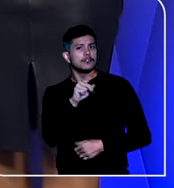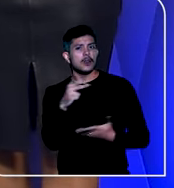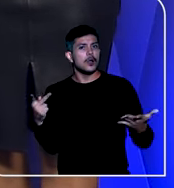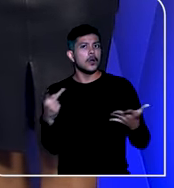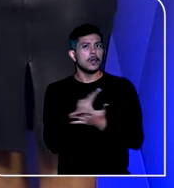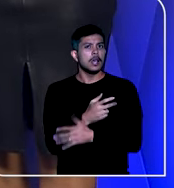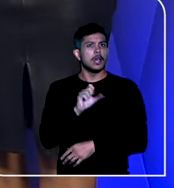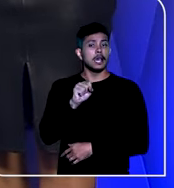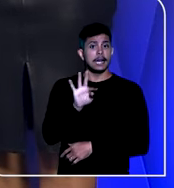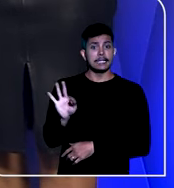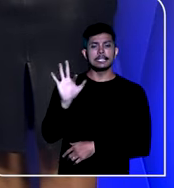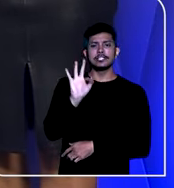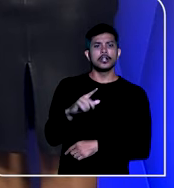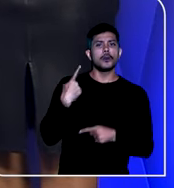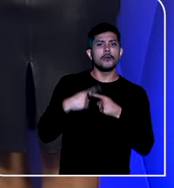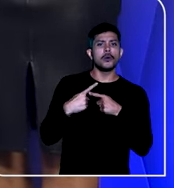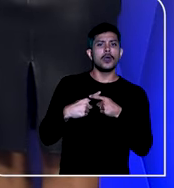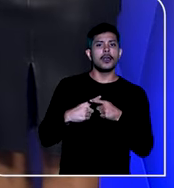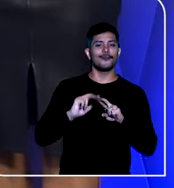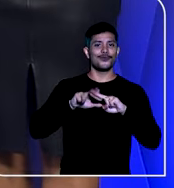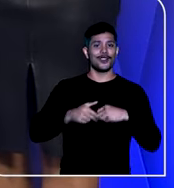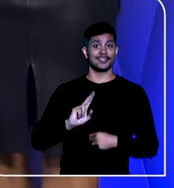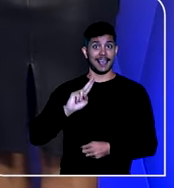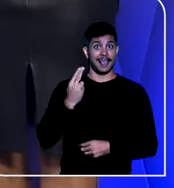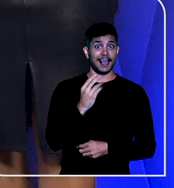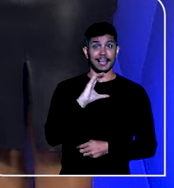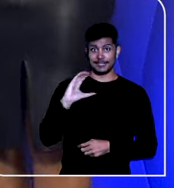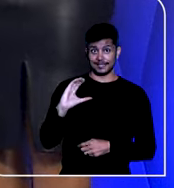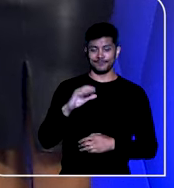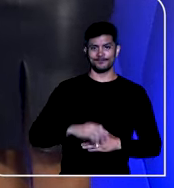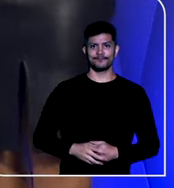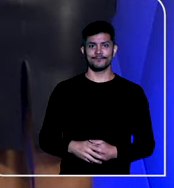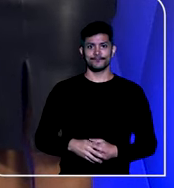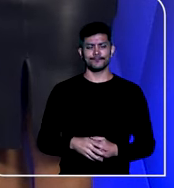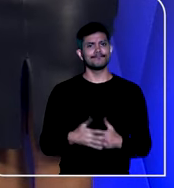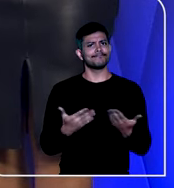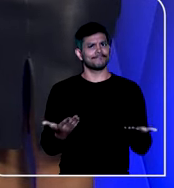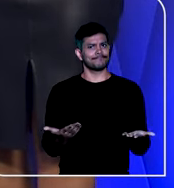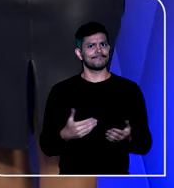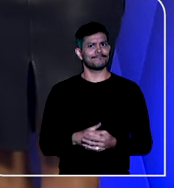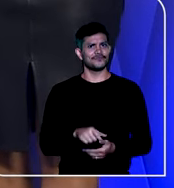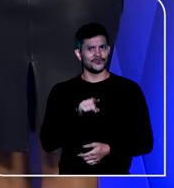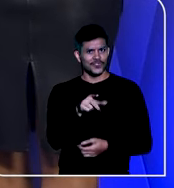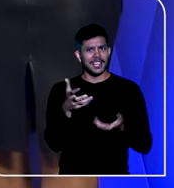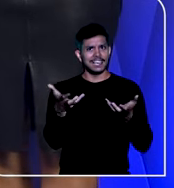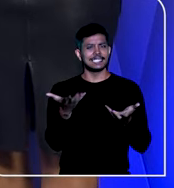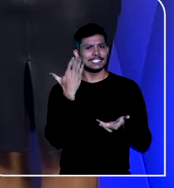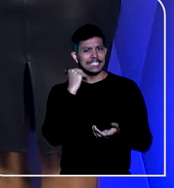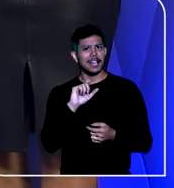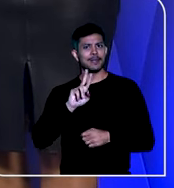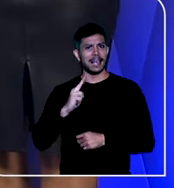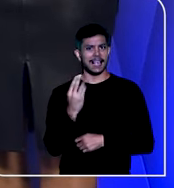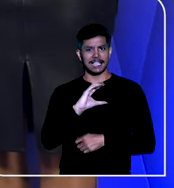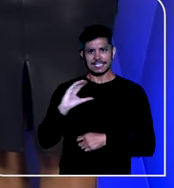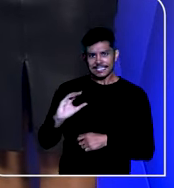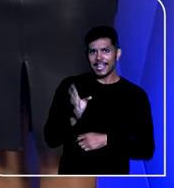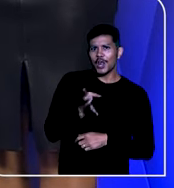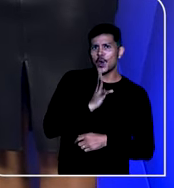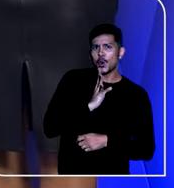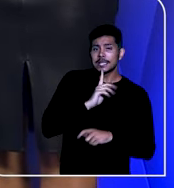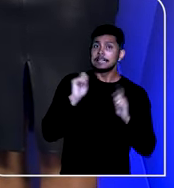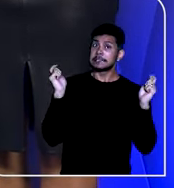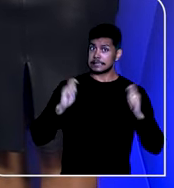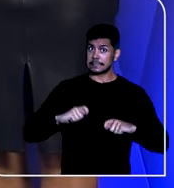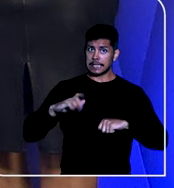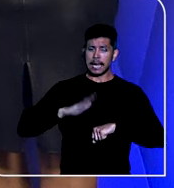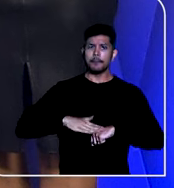chegou no STJ por meio de um habeas corpus. Você sabia que dá para aprender mais sobre habeas corpus e outras